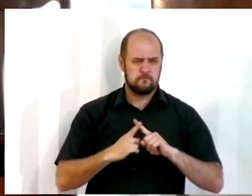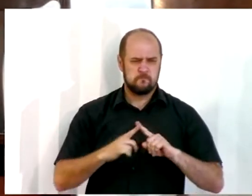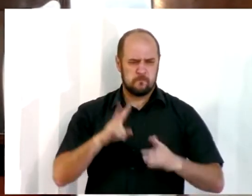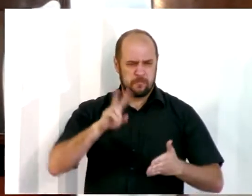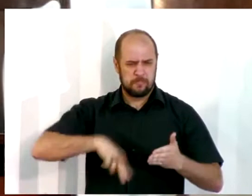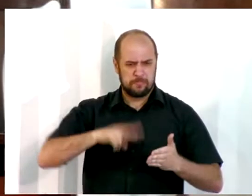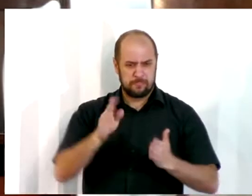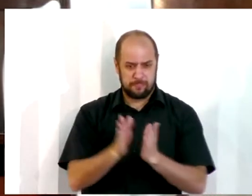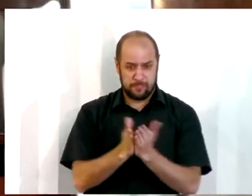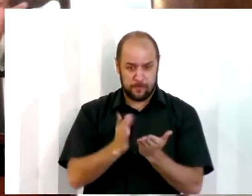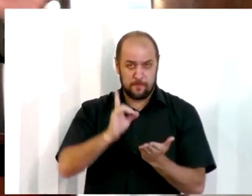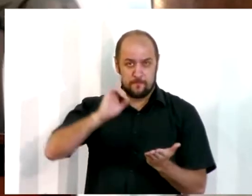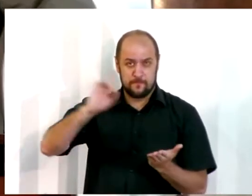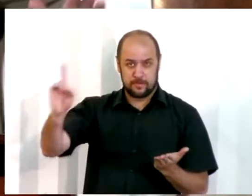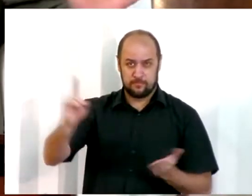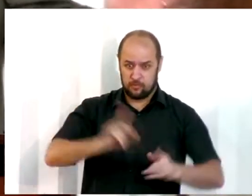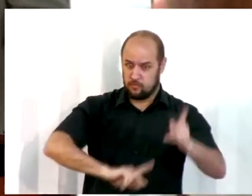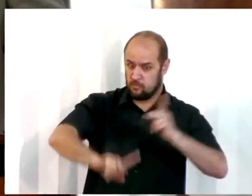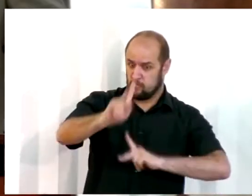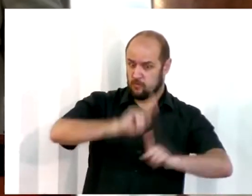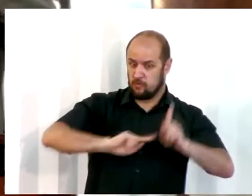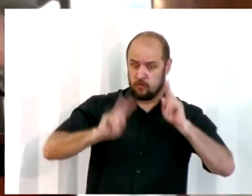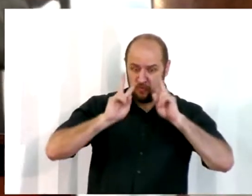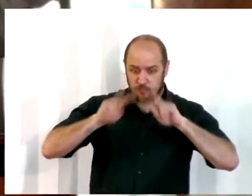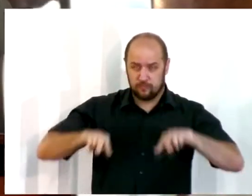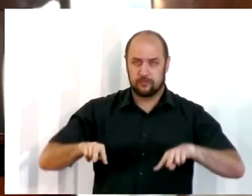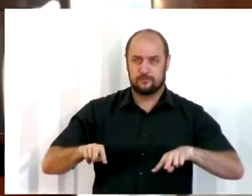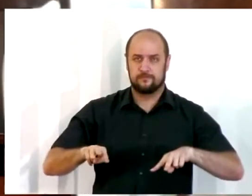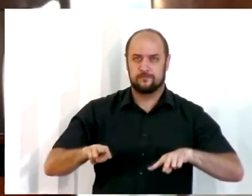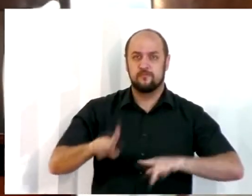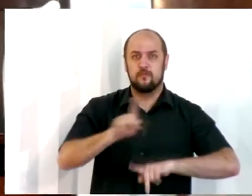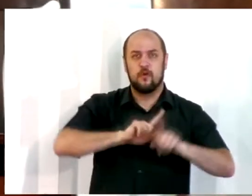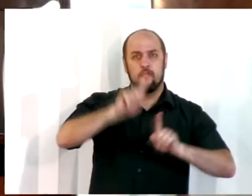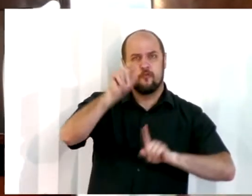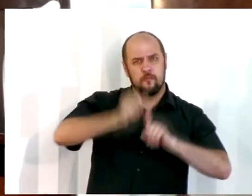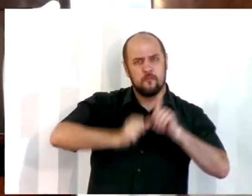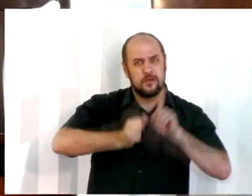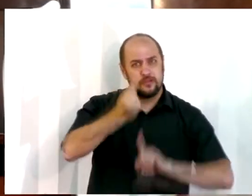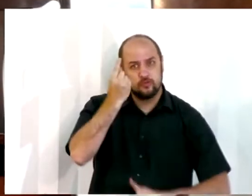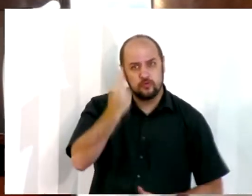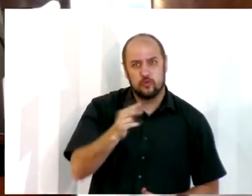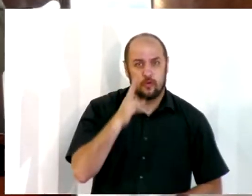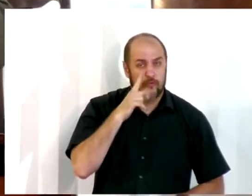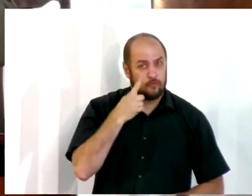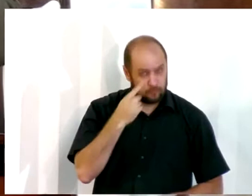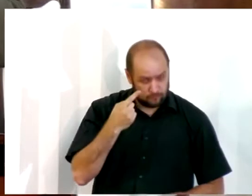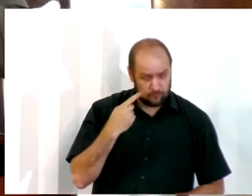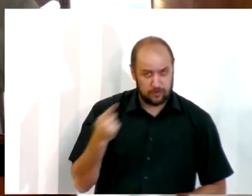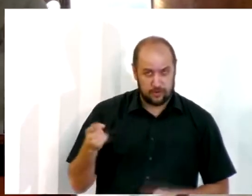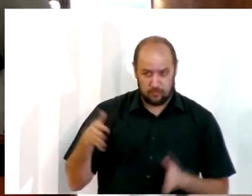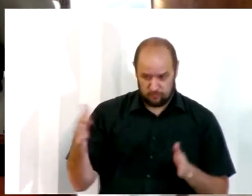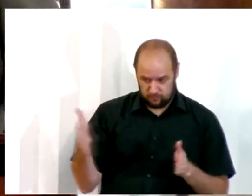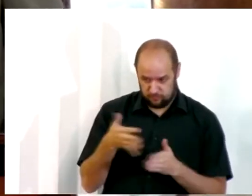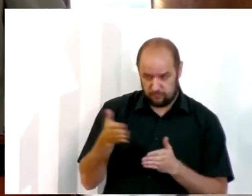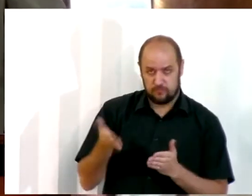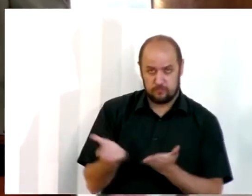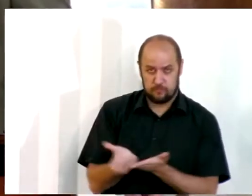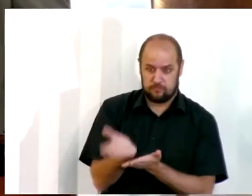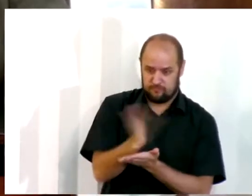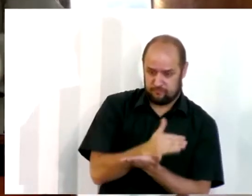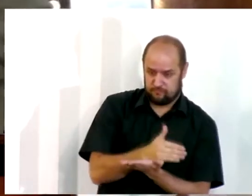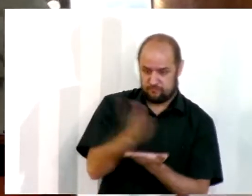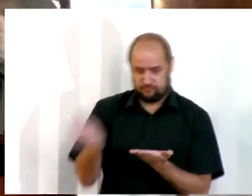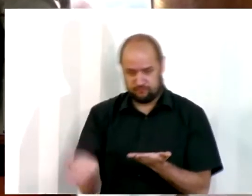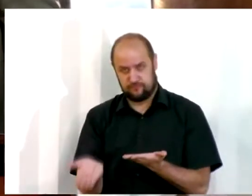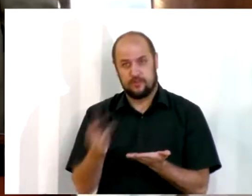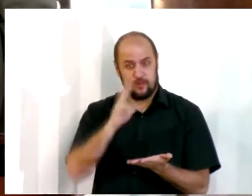do povo, o povo que está celebrando depois de um mês, porque se você quiser acompanhar comigo, volte uma página aí no livro de